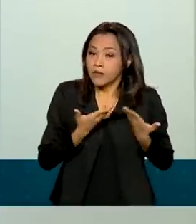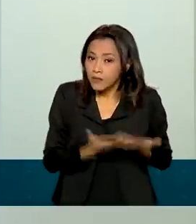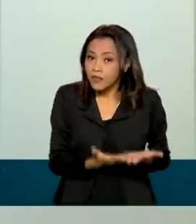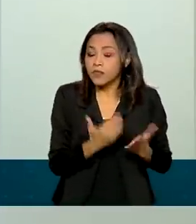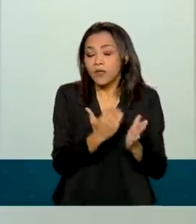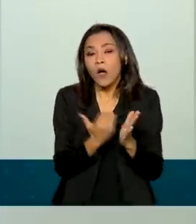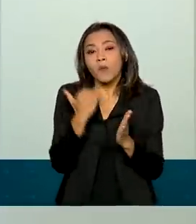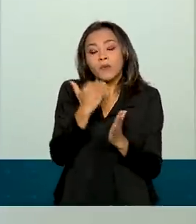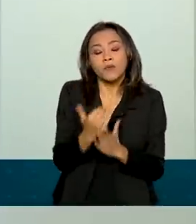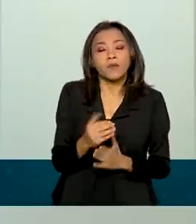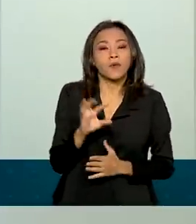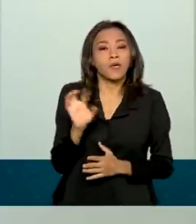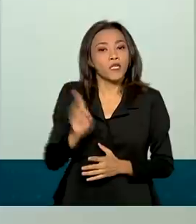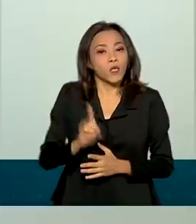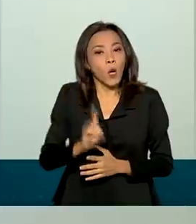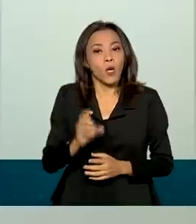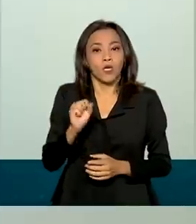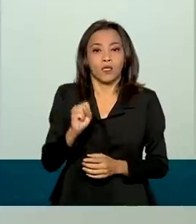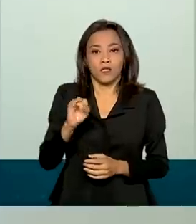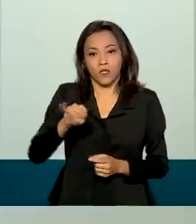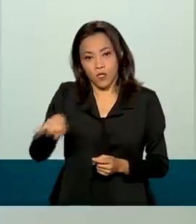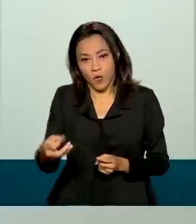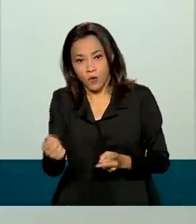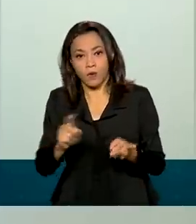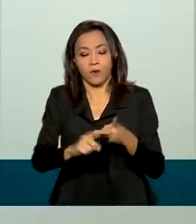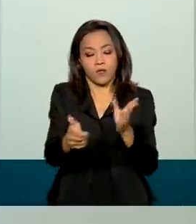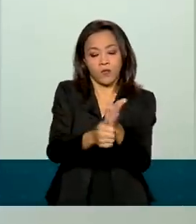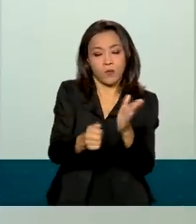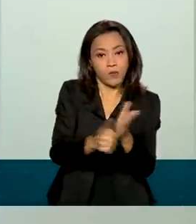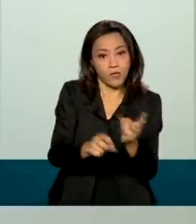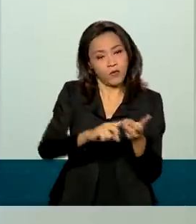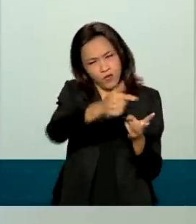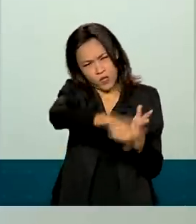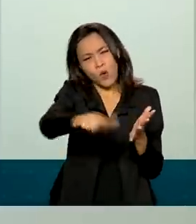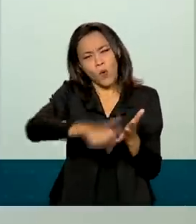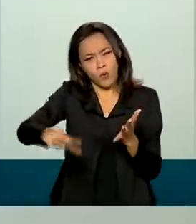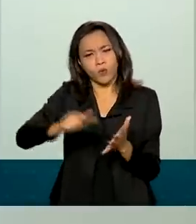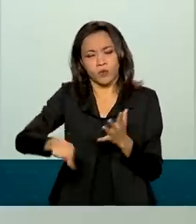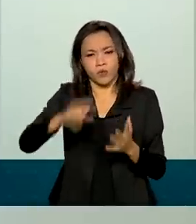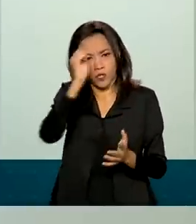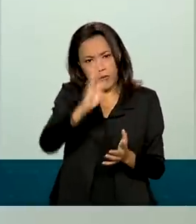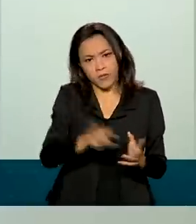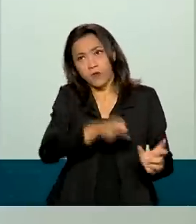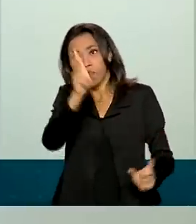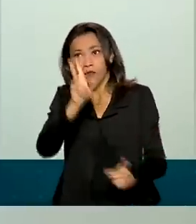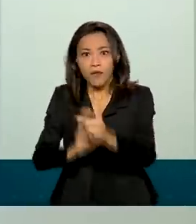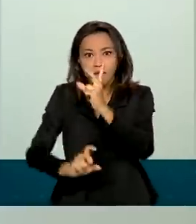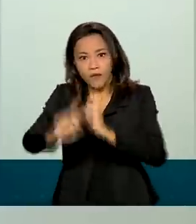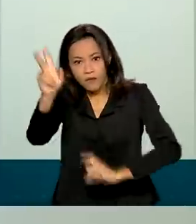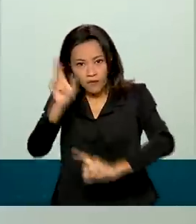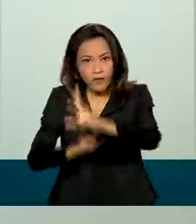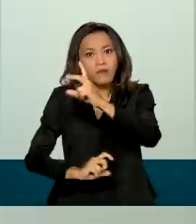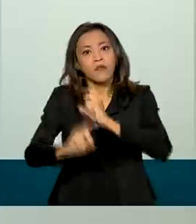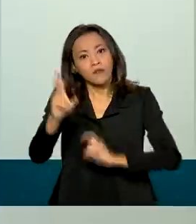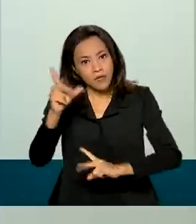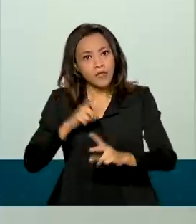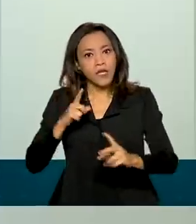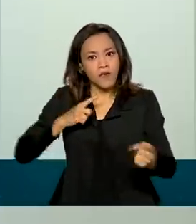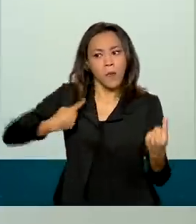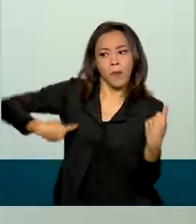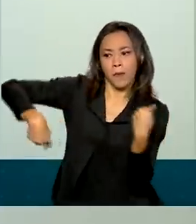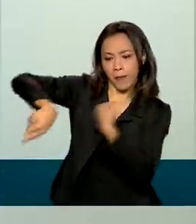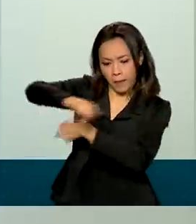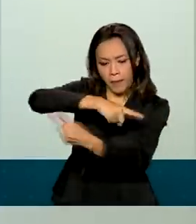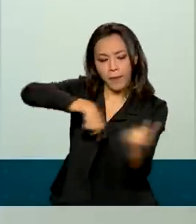preço em dólares da soja, do milho e de outros produtos exportados pelo Brasil. Resultado, uma grande movimentação da economia